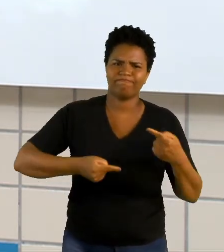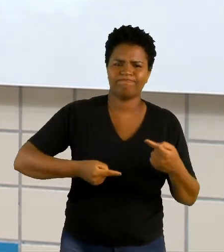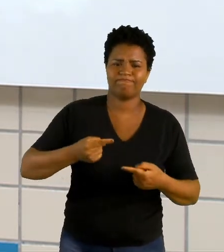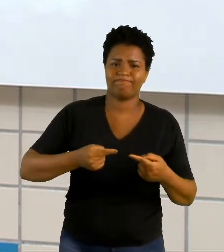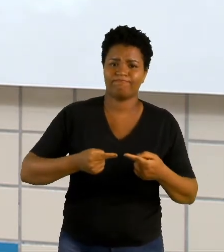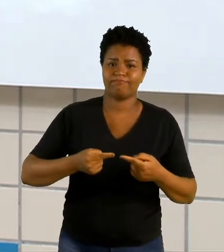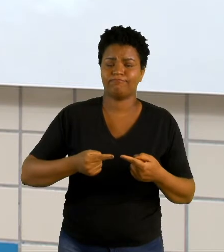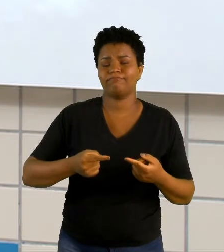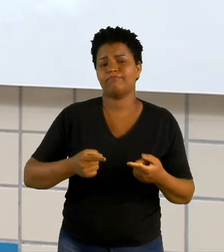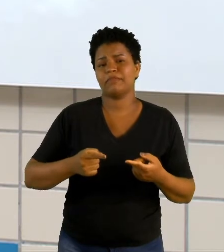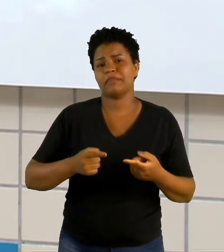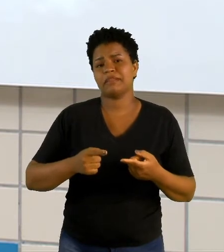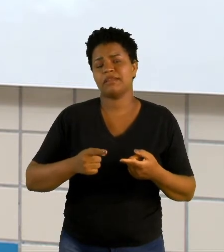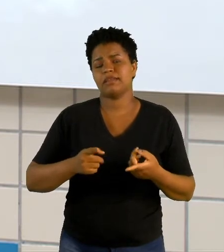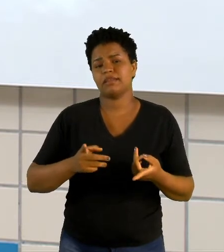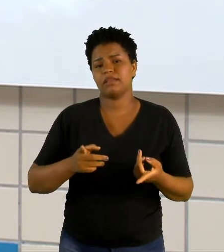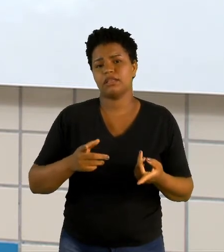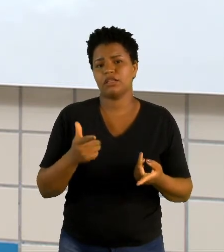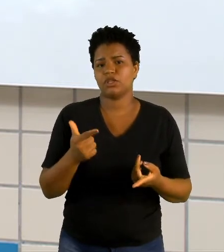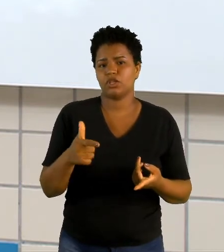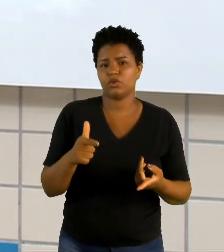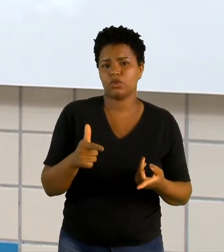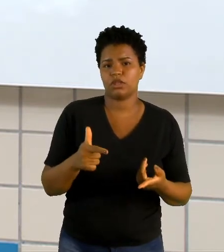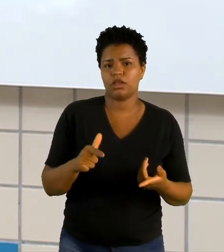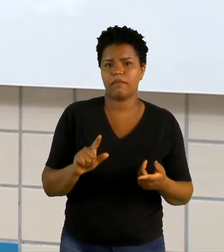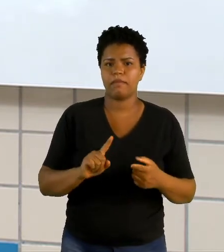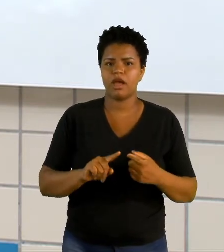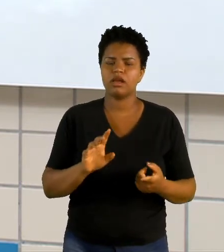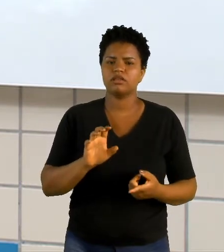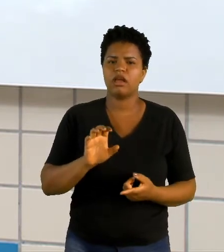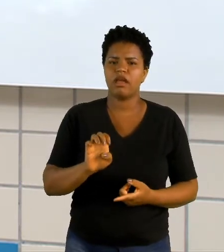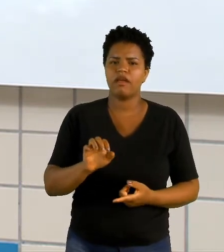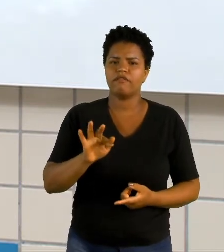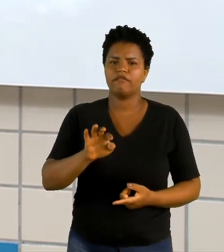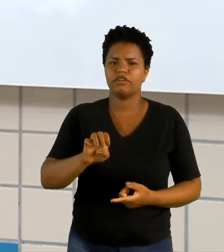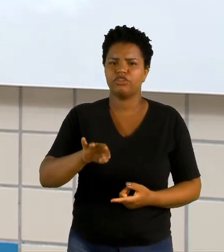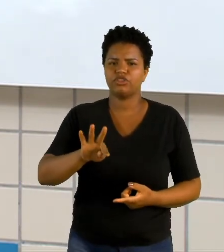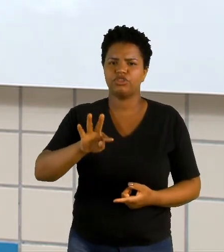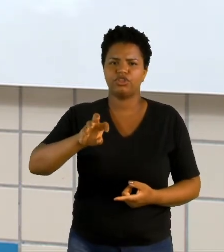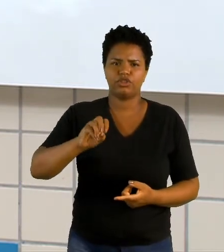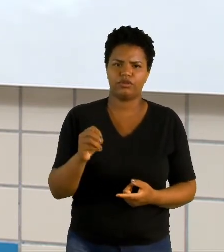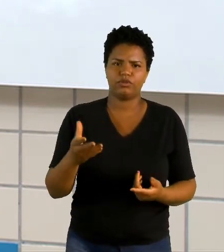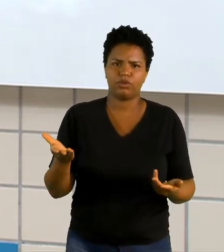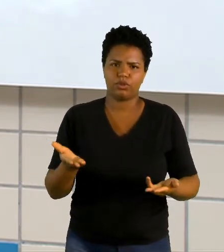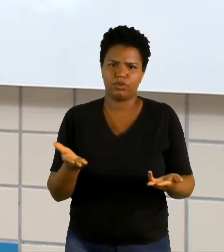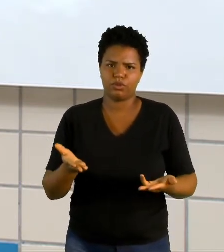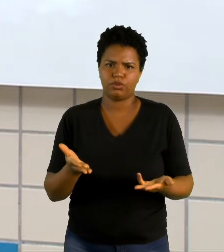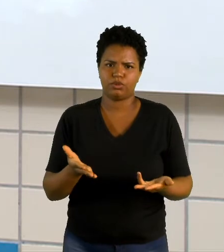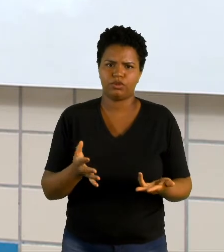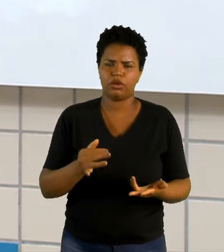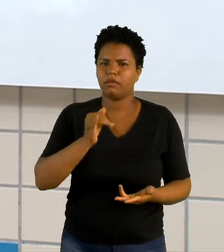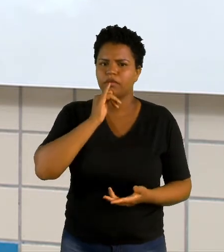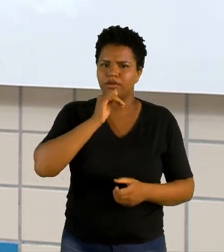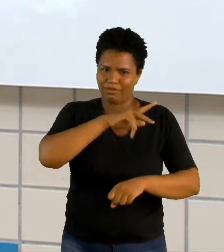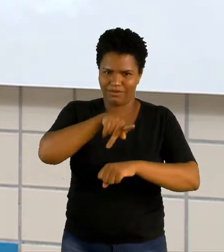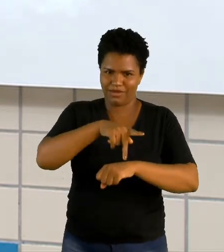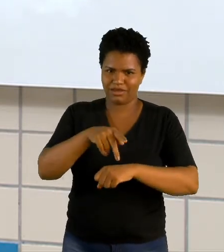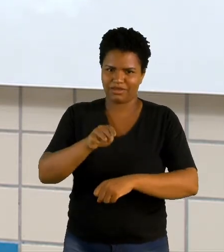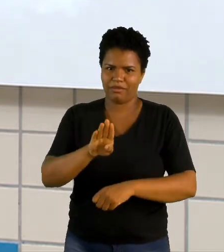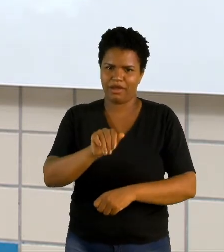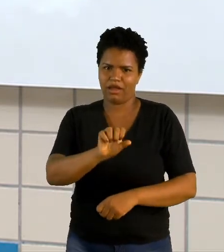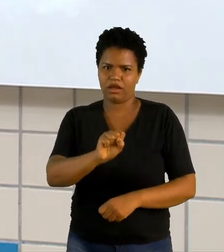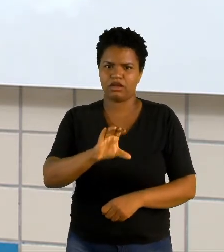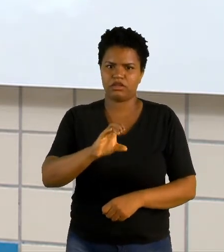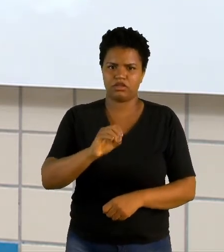existam mais conflitos efetivos nos dias atuais, como é o caso do País Básco. O País Básco já teve